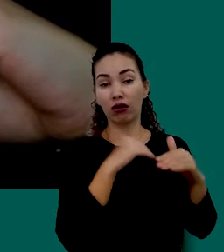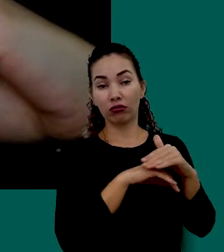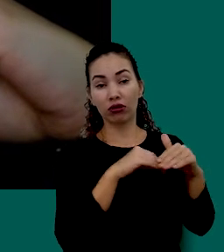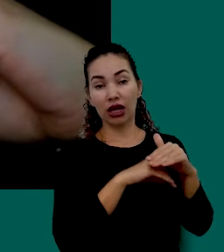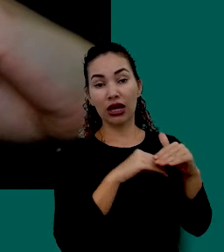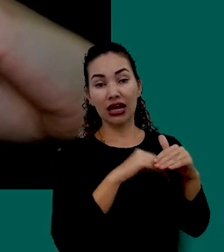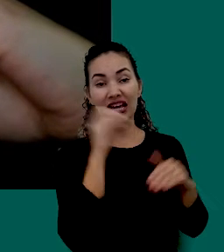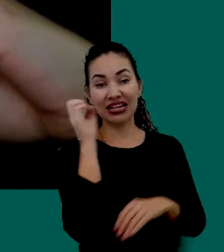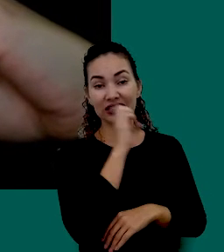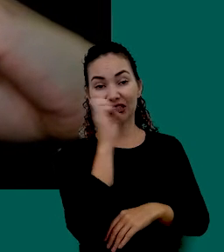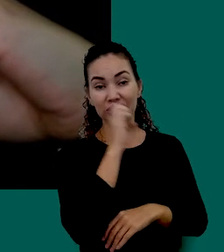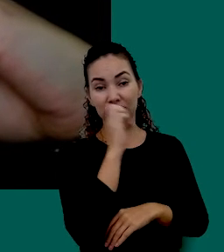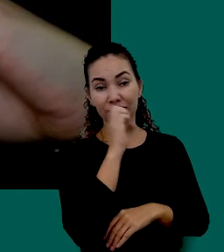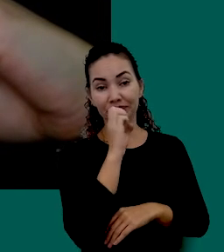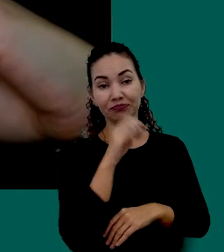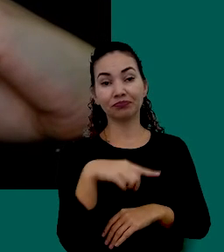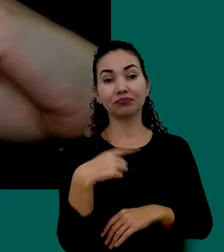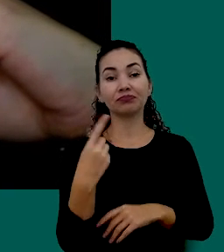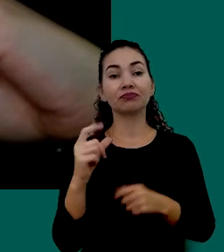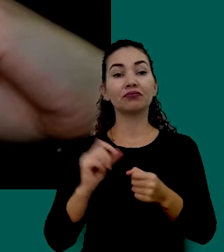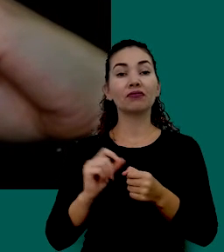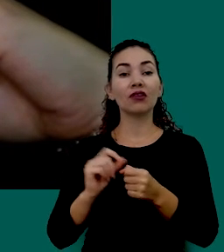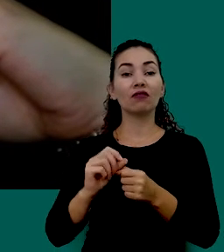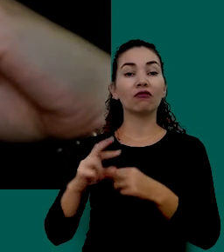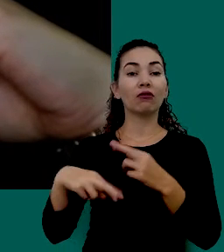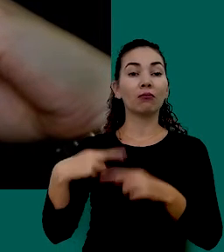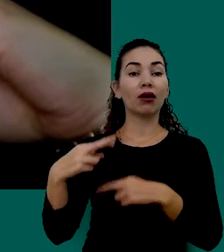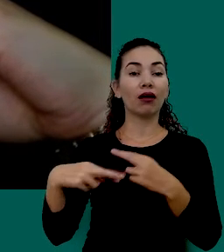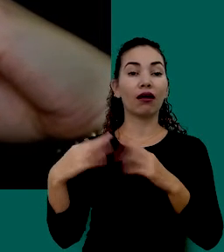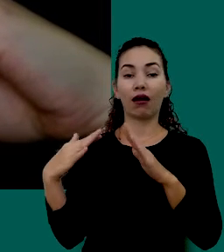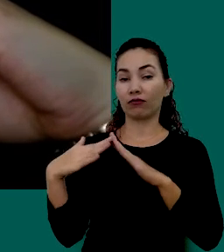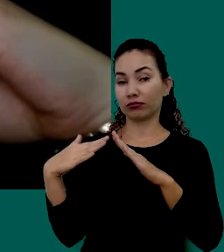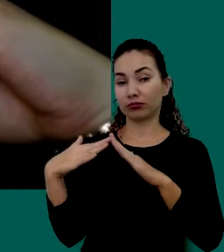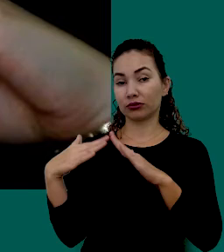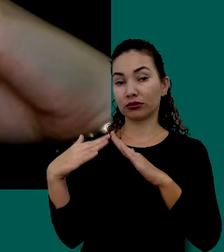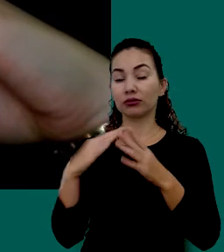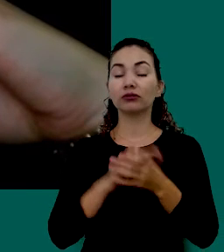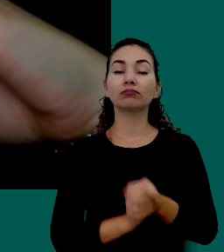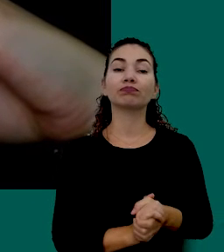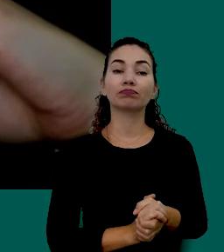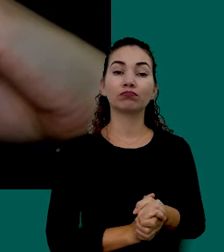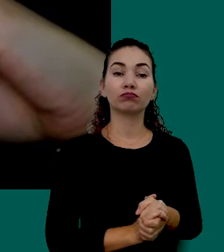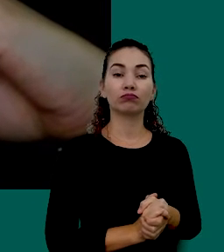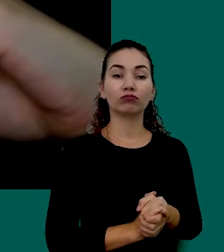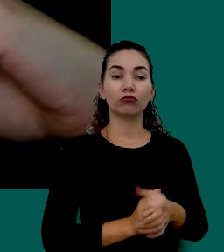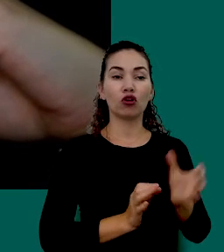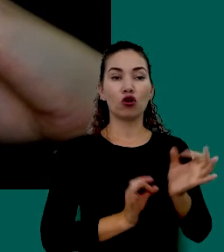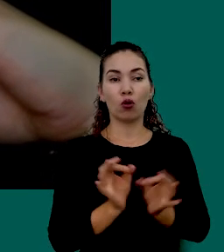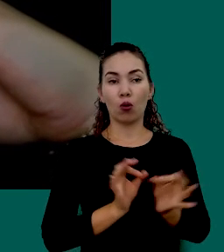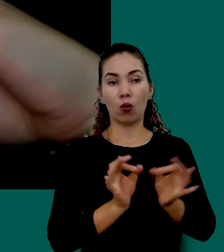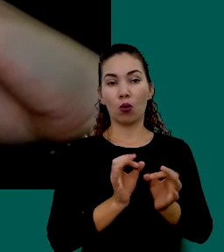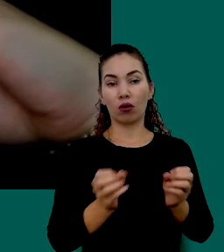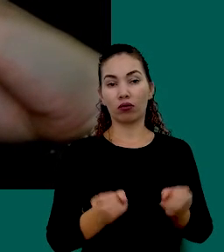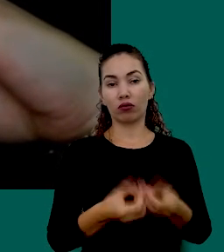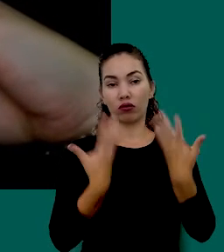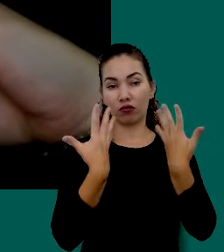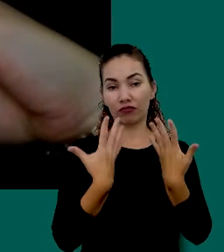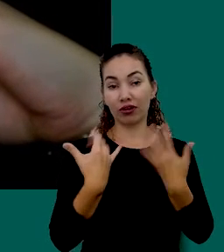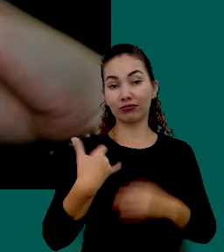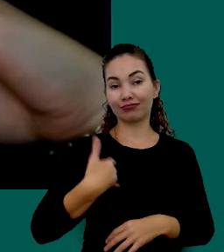Fazer Uma Pequena Reforma Na Sua Casa Programar Uma Festa De